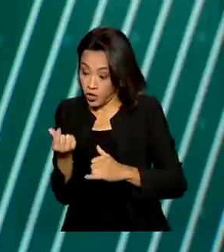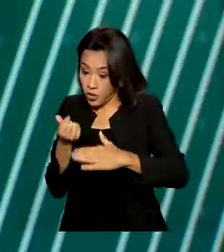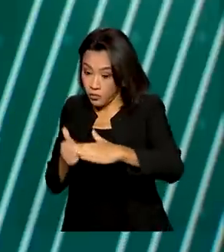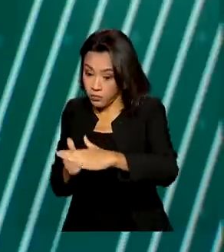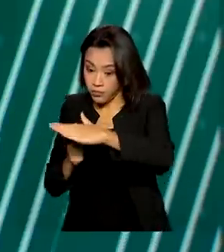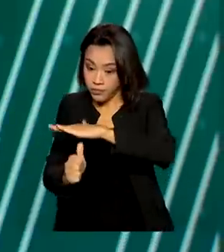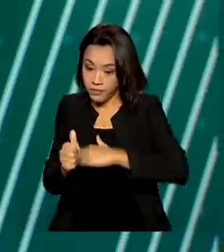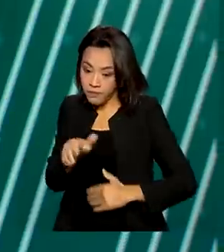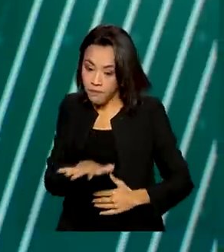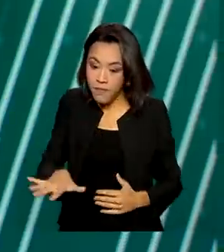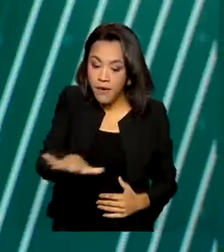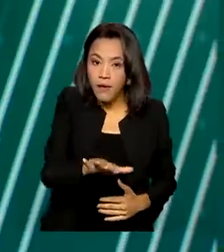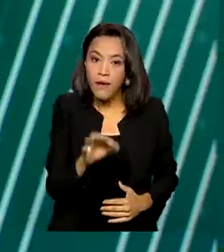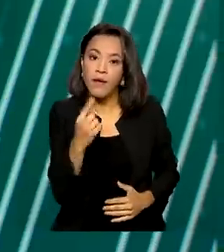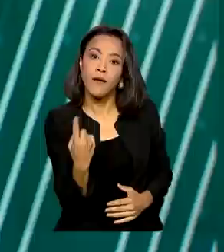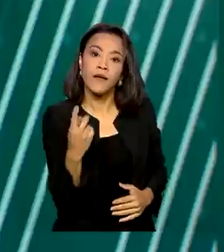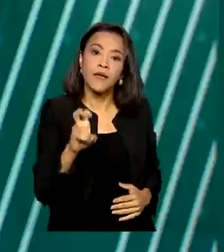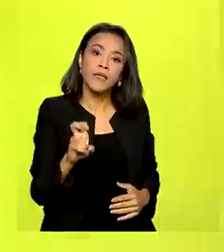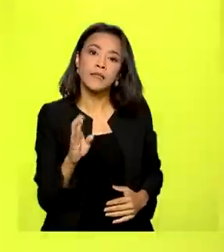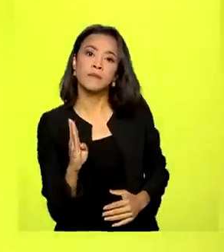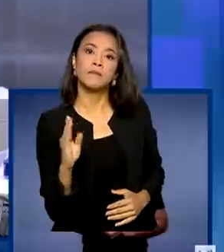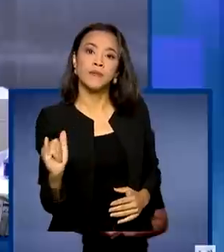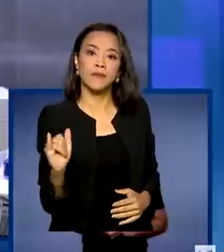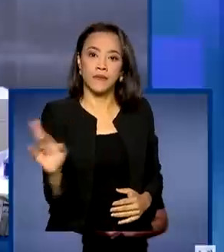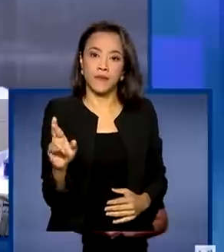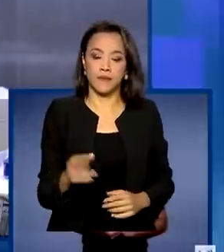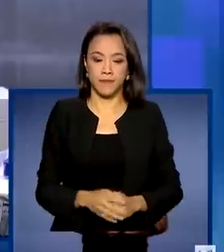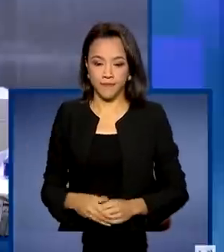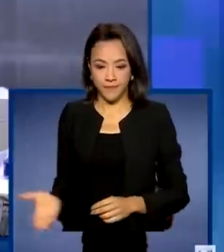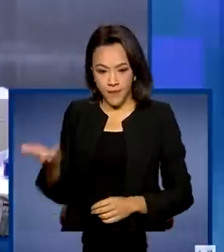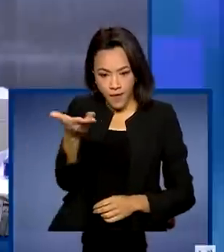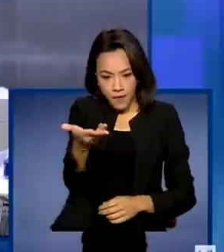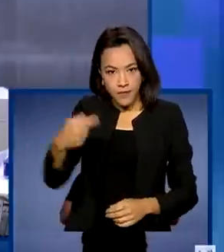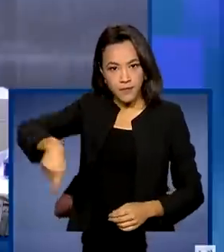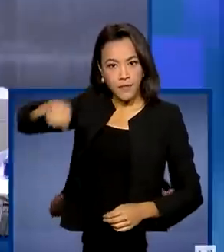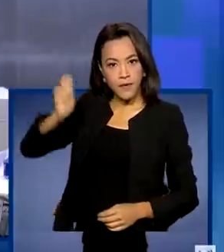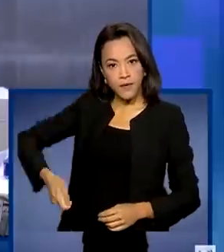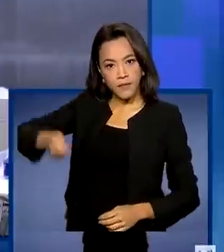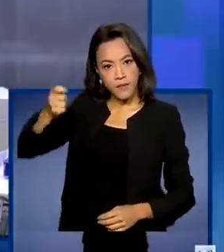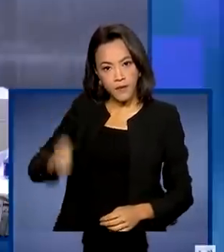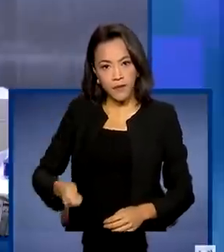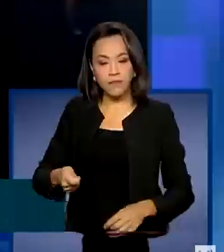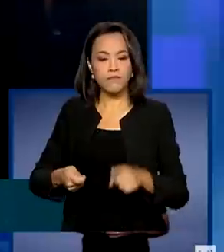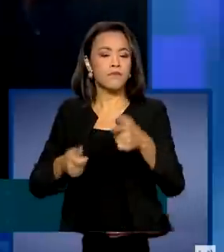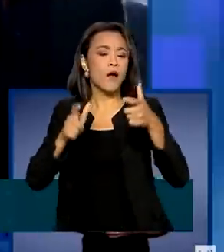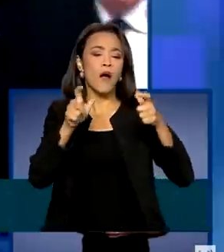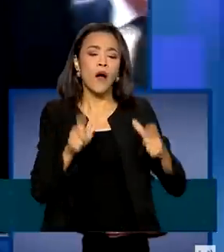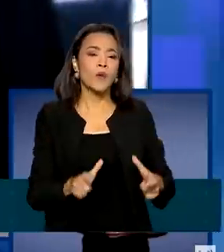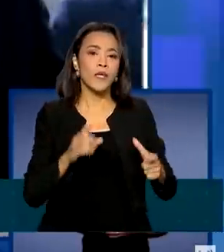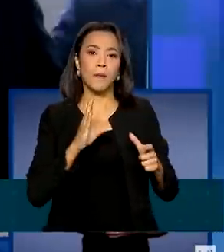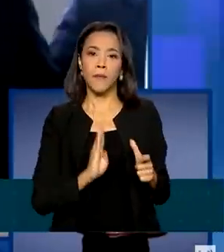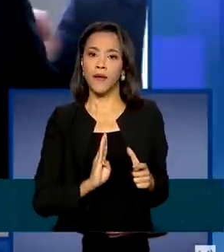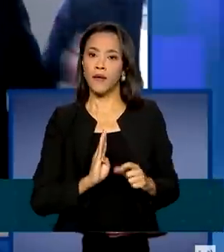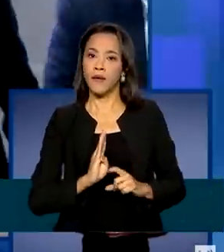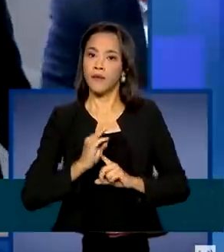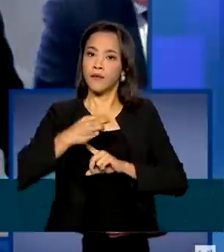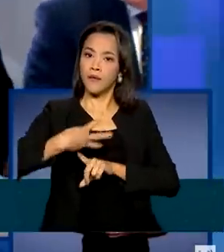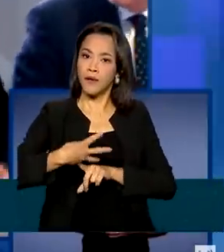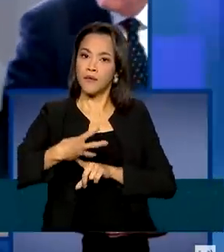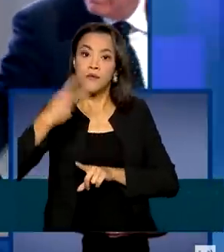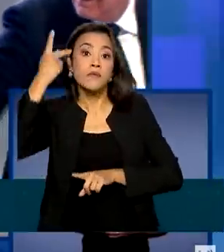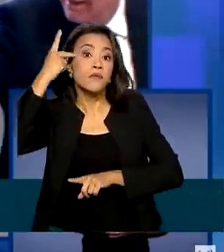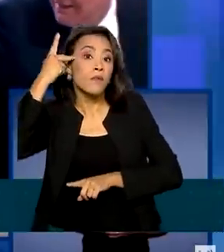setor é de 15 bilhões de reais. O leilão foi realizado na sede da B3 em São Paulo e